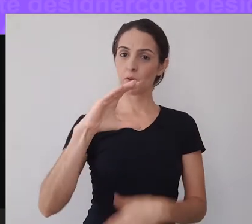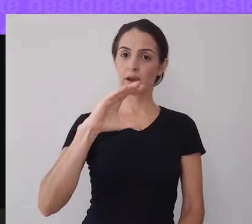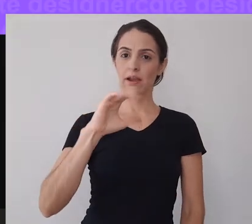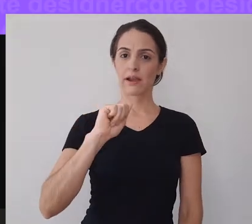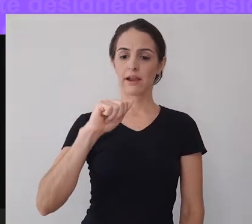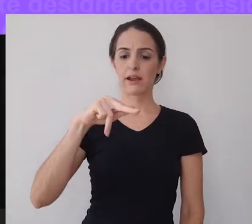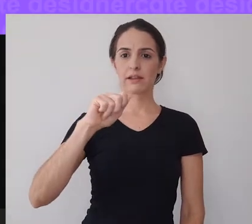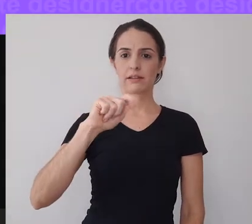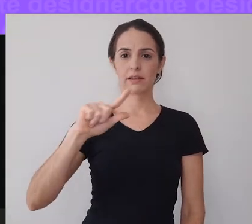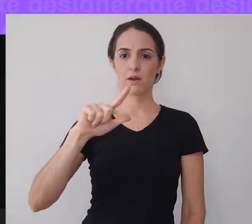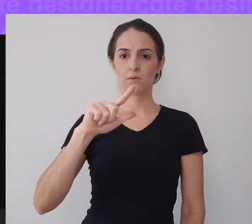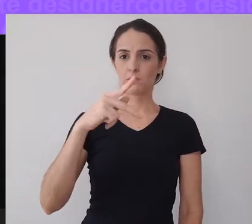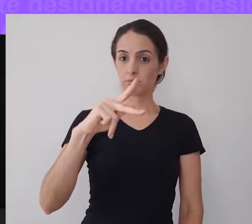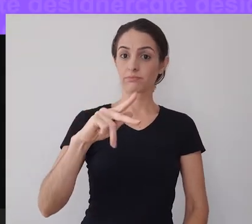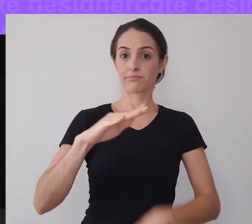seu canal.